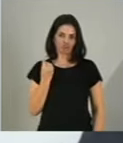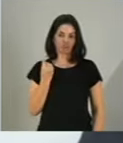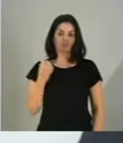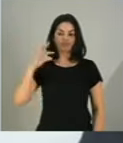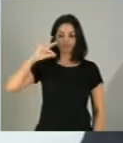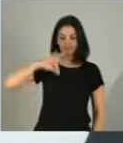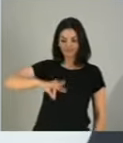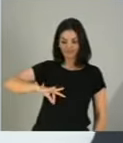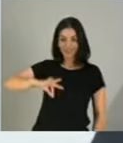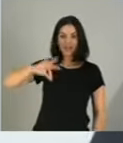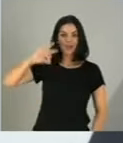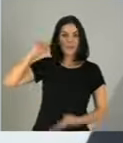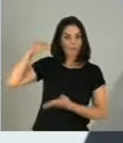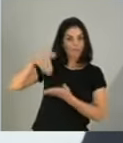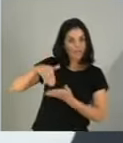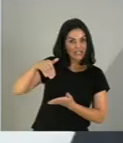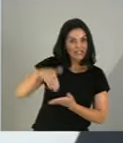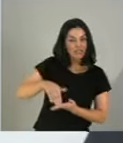mínimo atinge